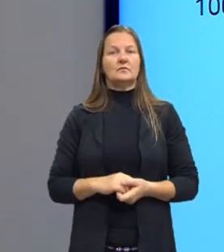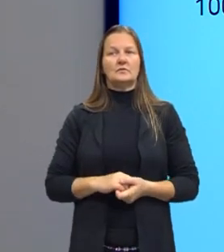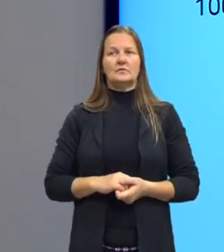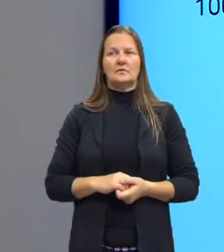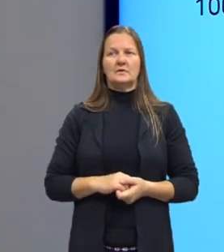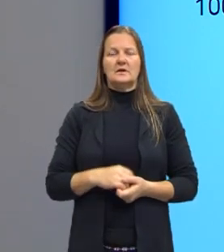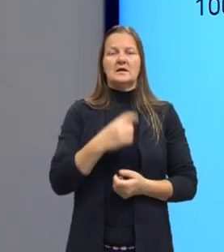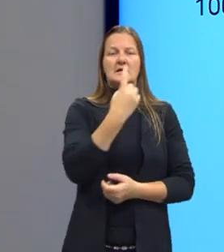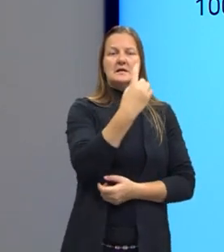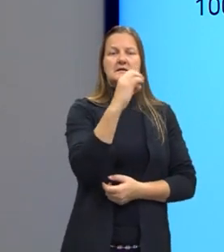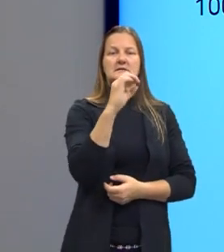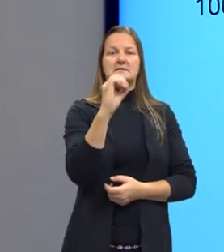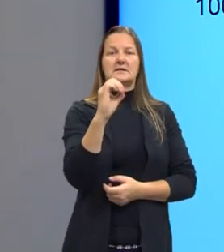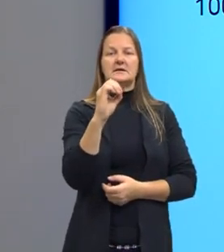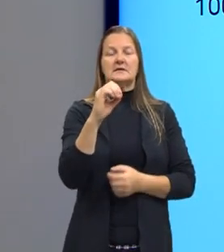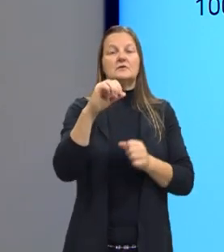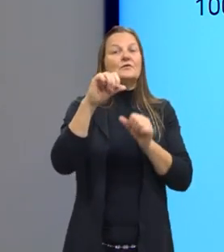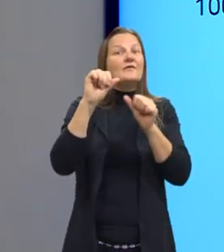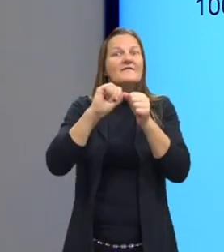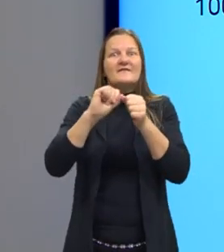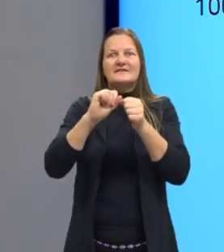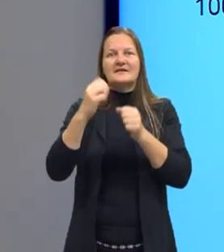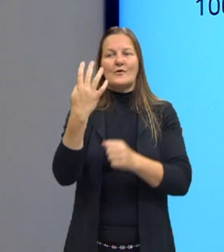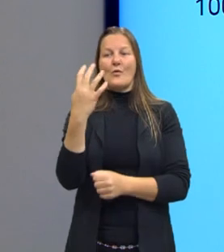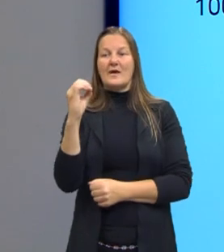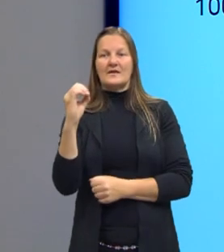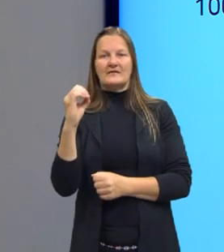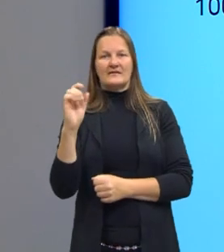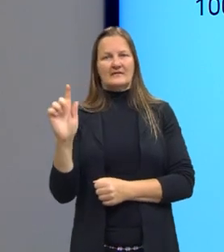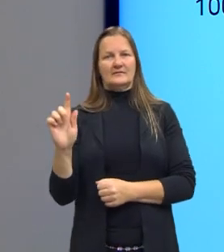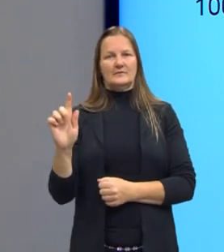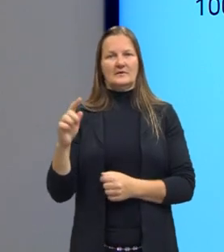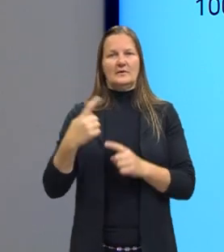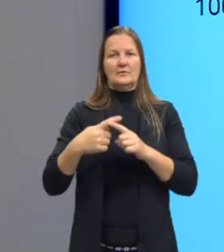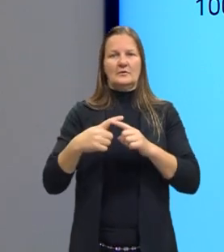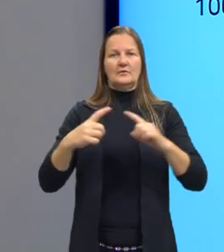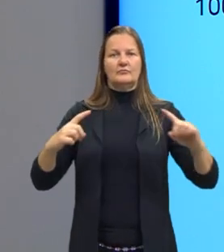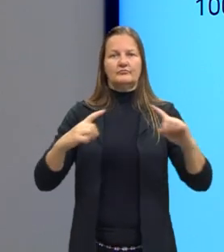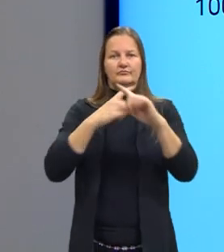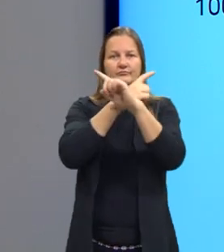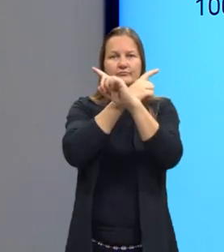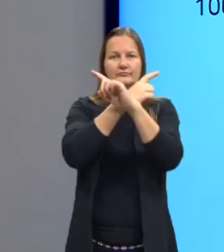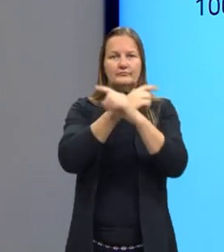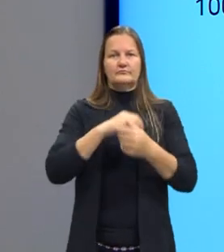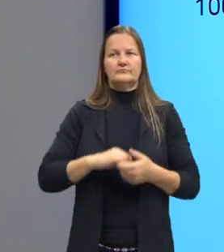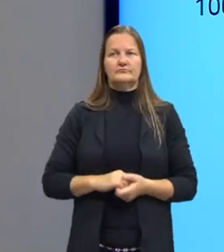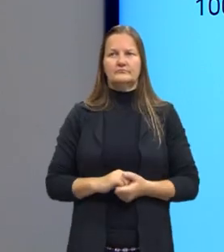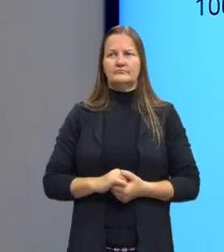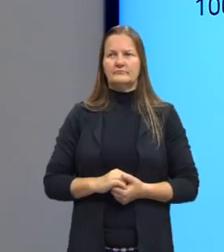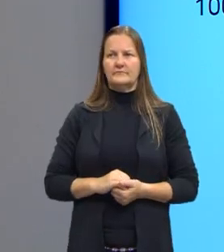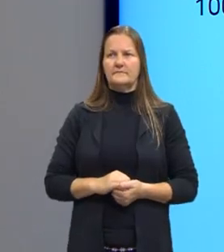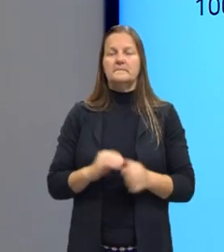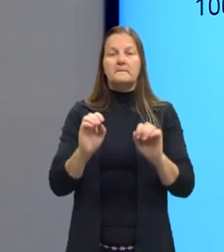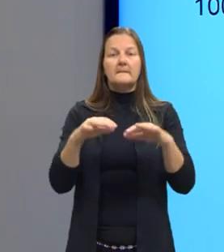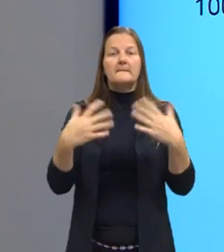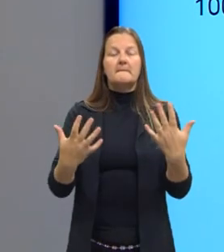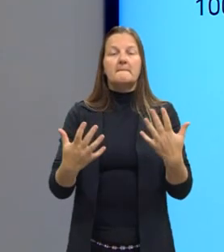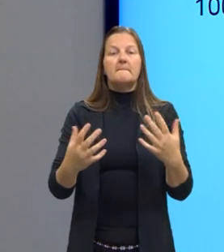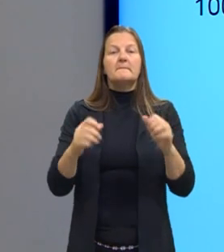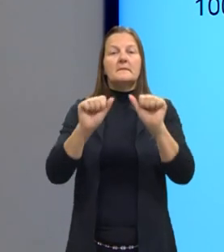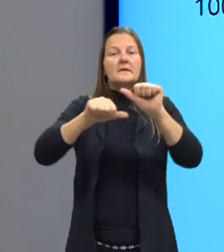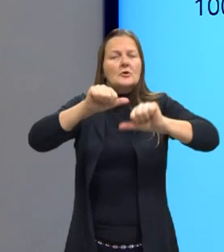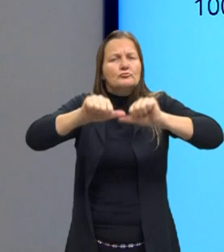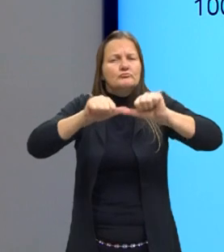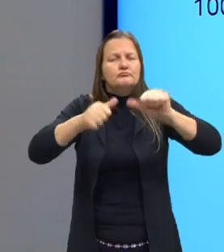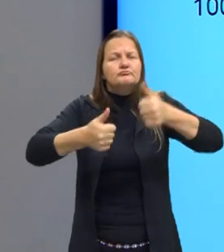100 gramas não vai formar 50, vai formar 40 gramas. E isso eu resolvo por regrinha de 3, tá? Então, a estequiometria